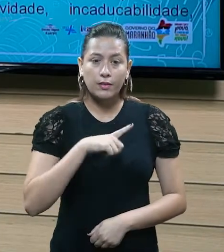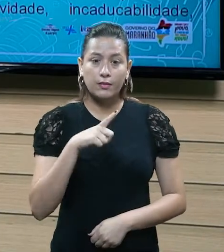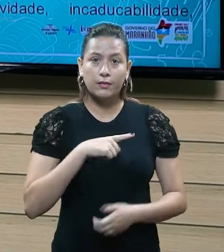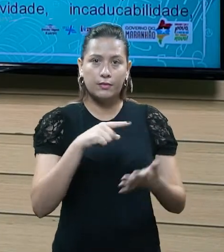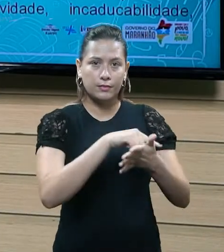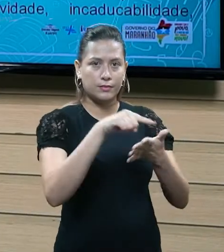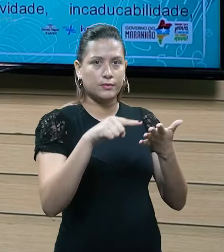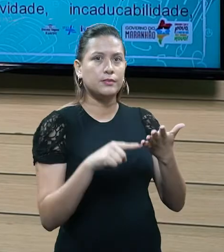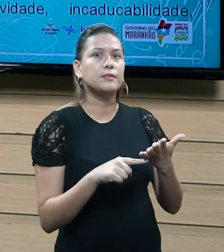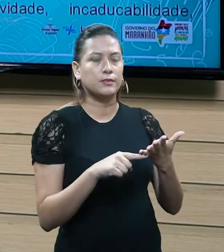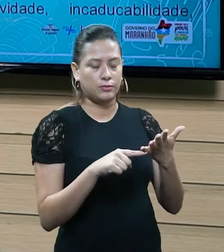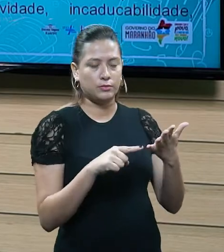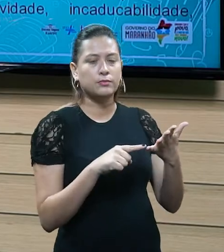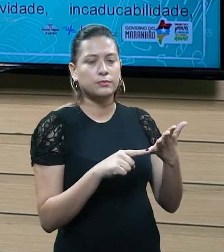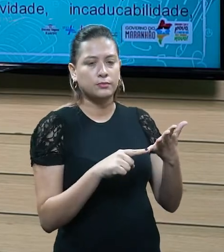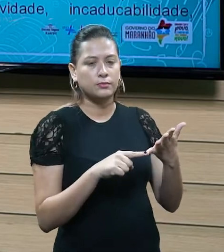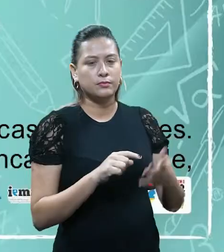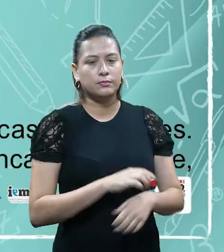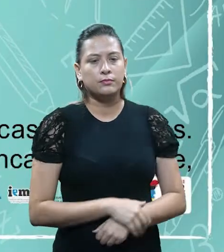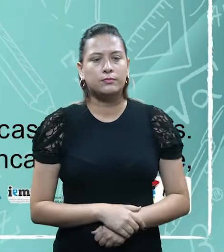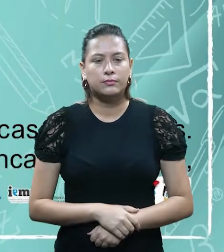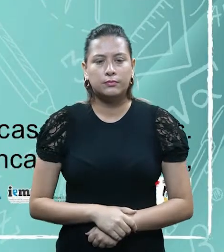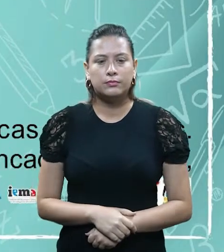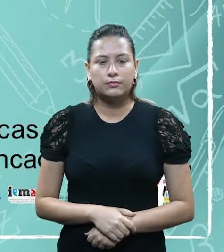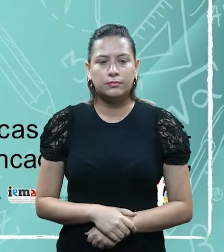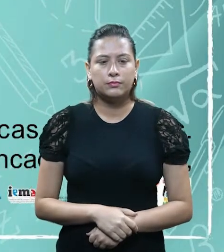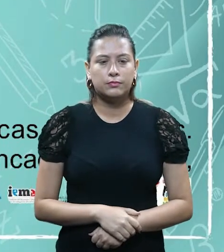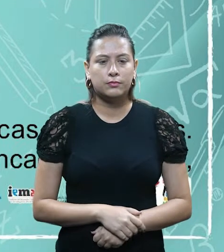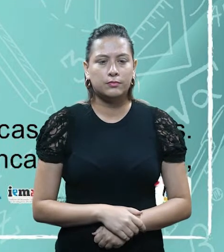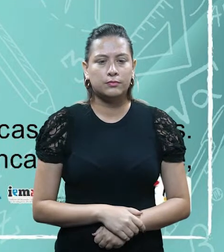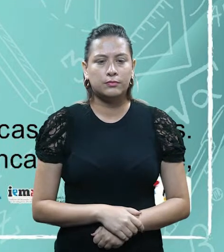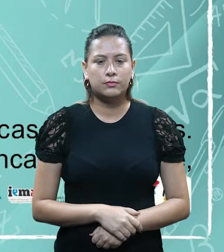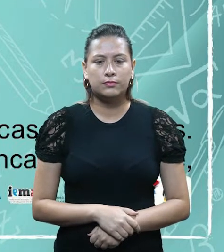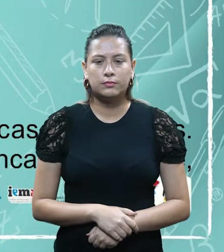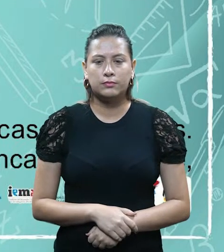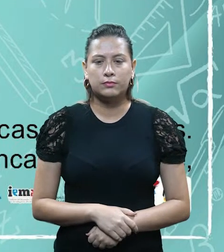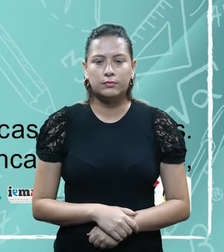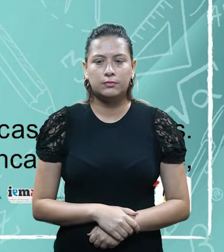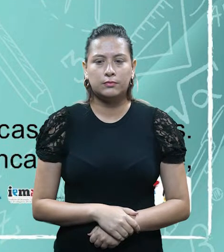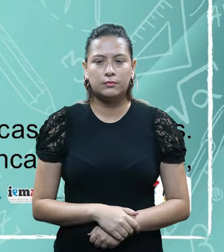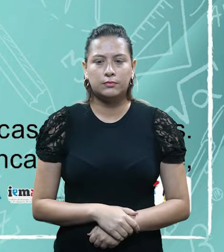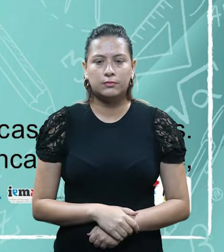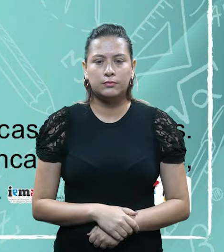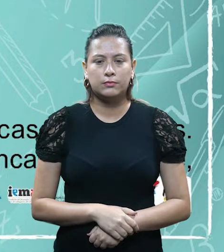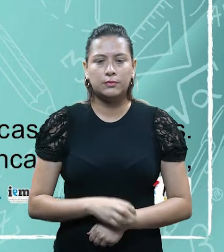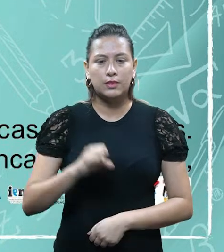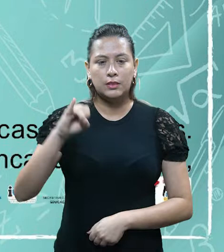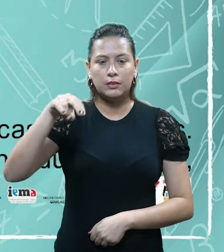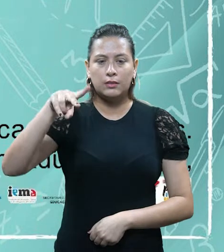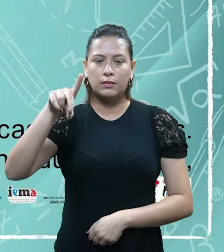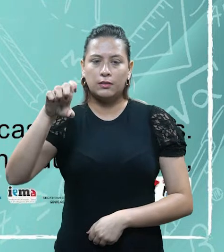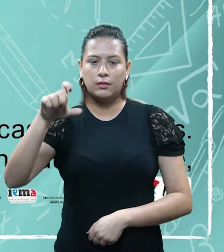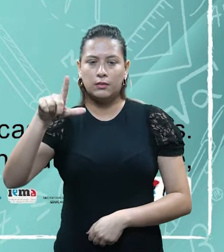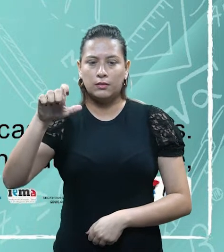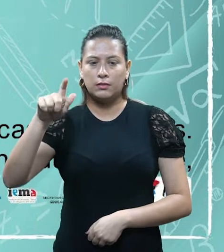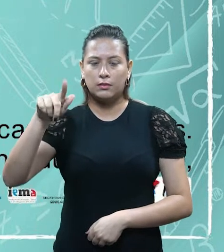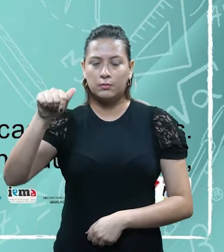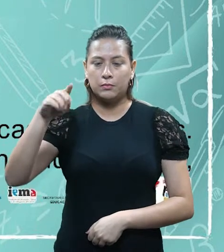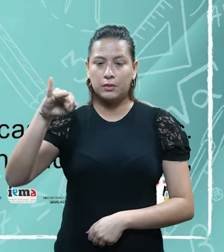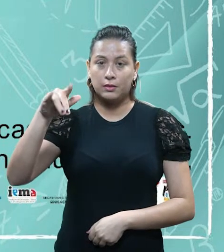características da competência tributária, são elas, a indelagabilidade, a facultatividade, a